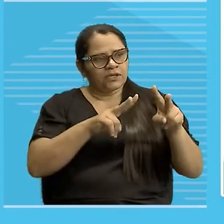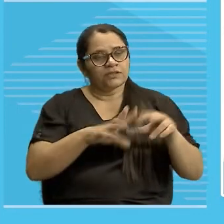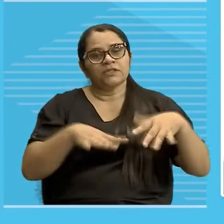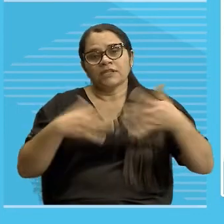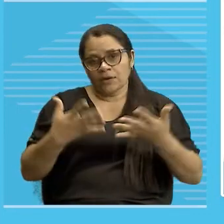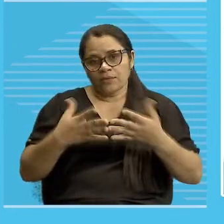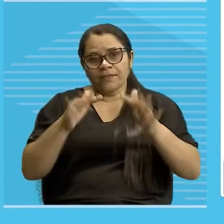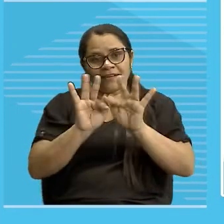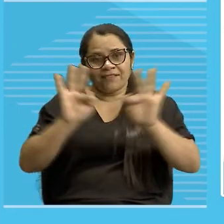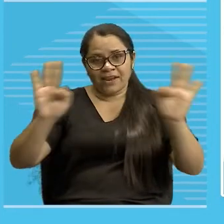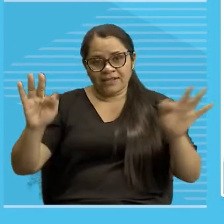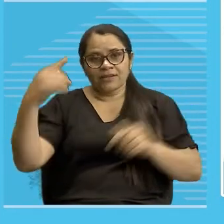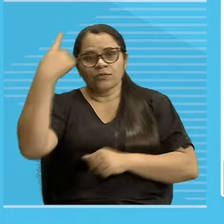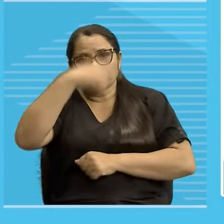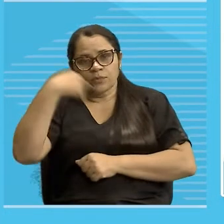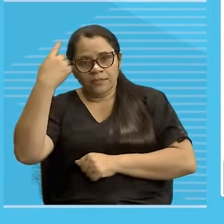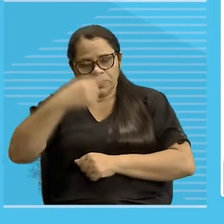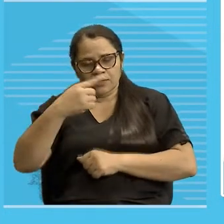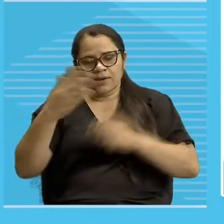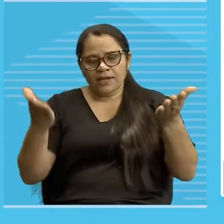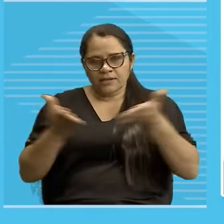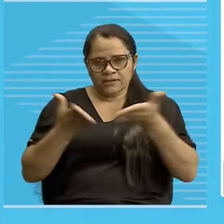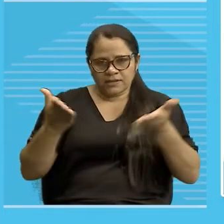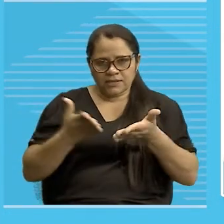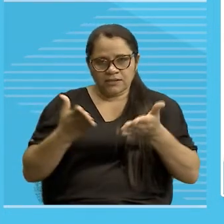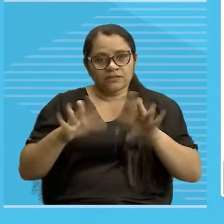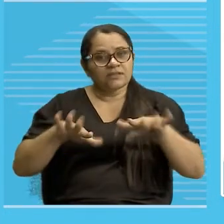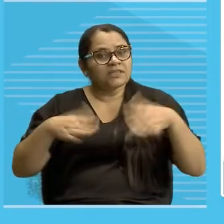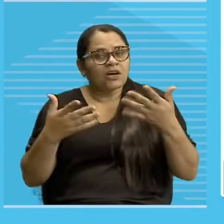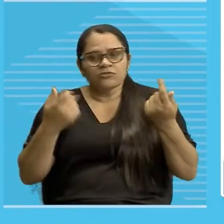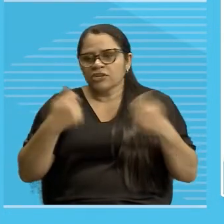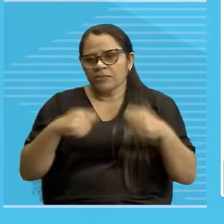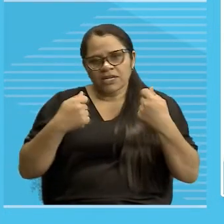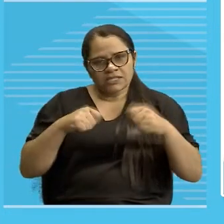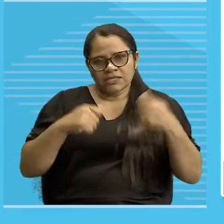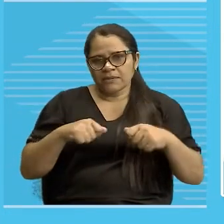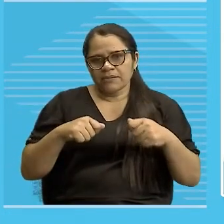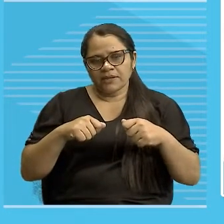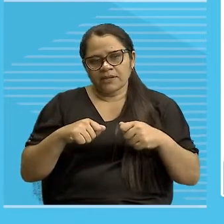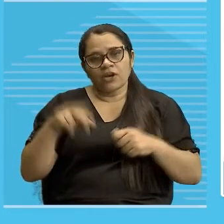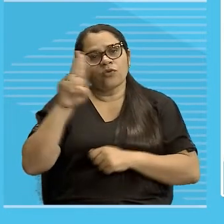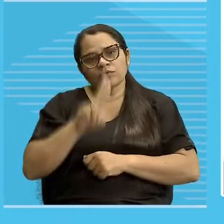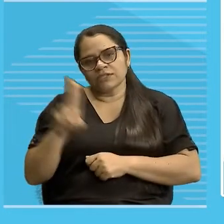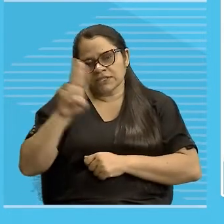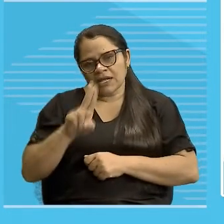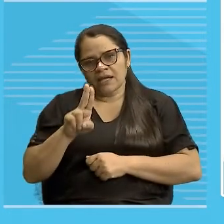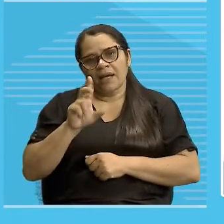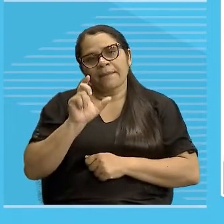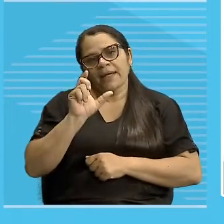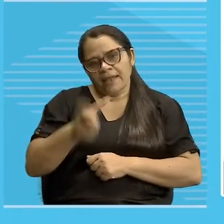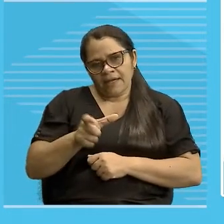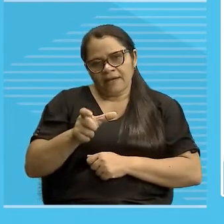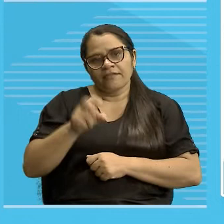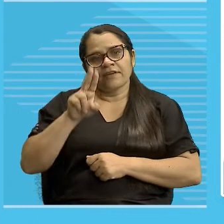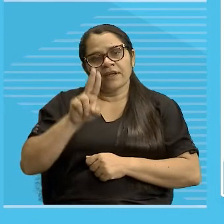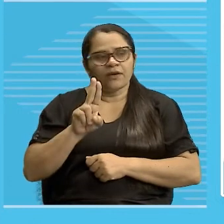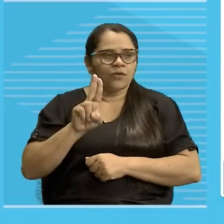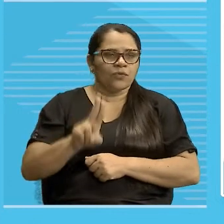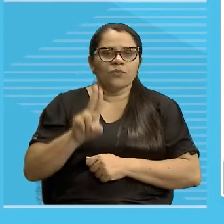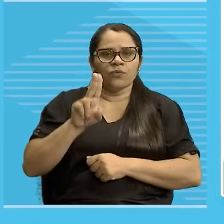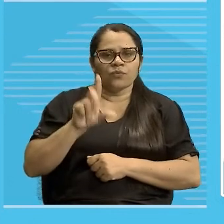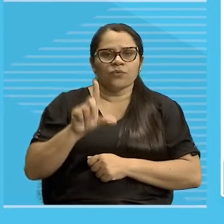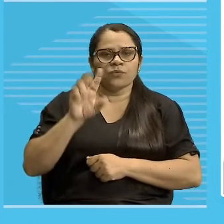recente, ó, nem precisaria, como eu disse, você colocar a palavra última, então, você pode tranquilamente